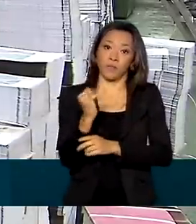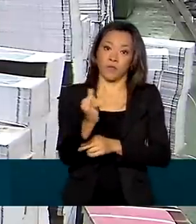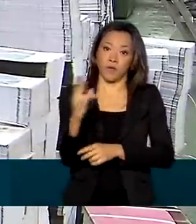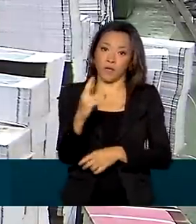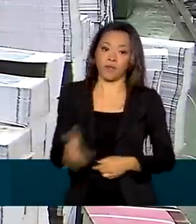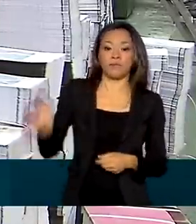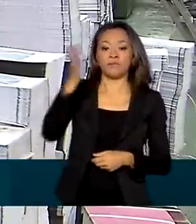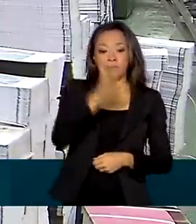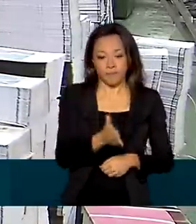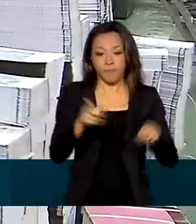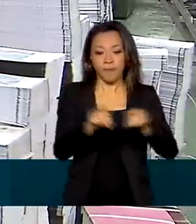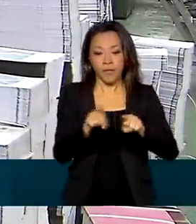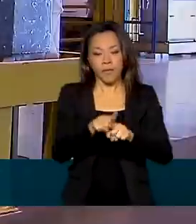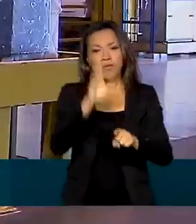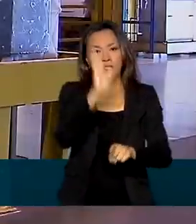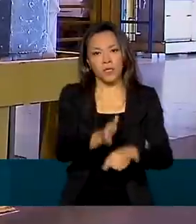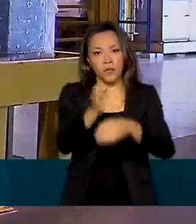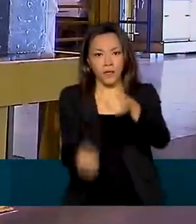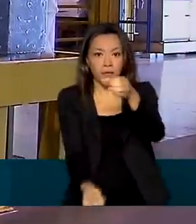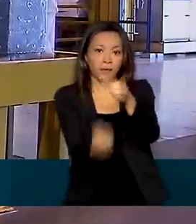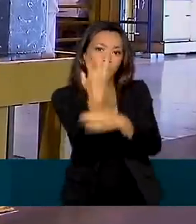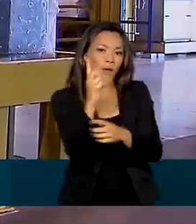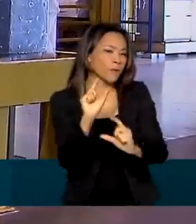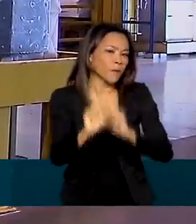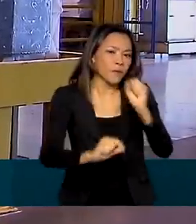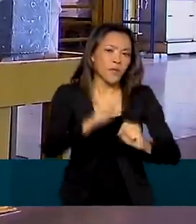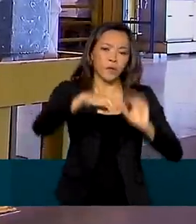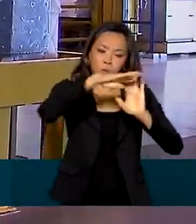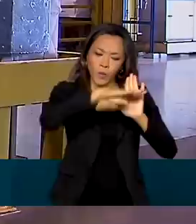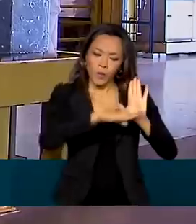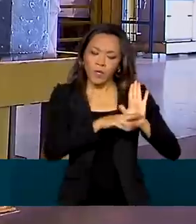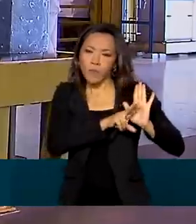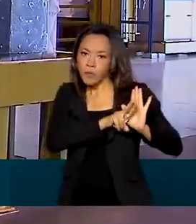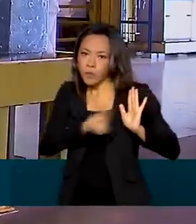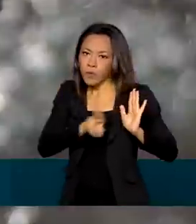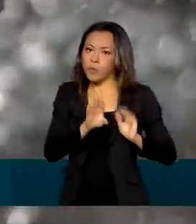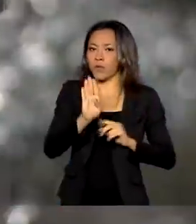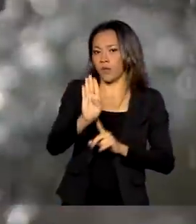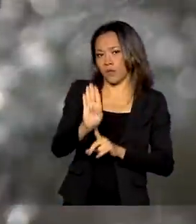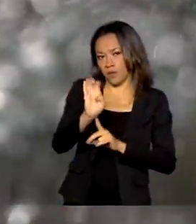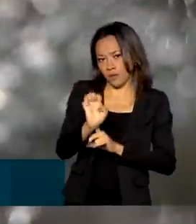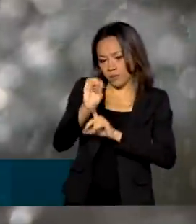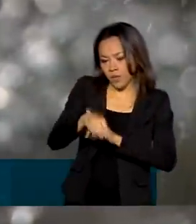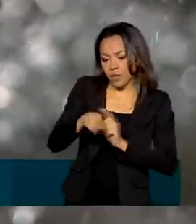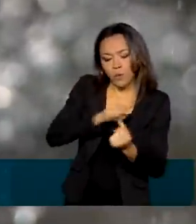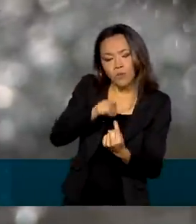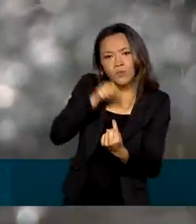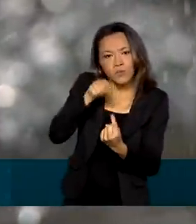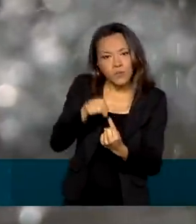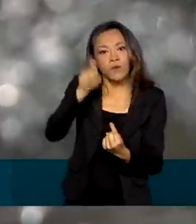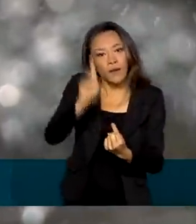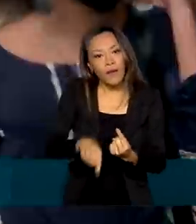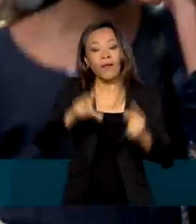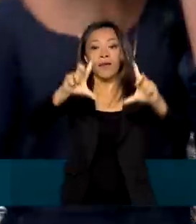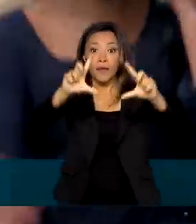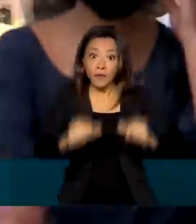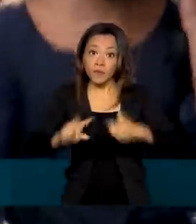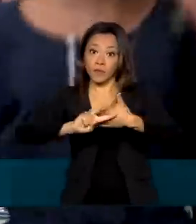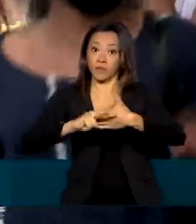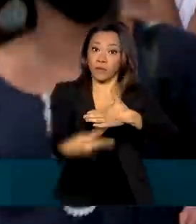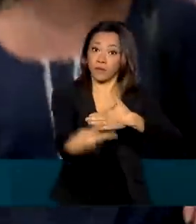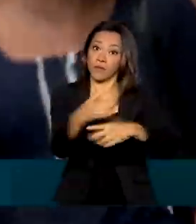foi recriado o programa emergencial de manutenção do emprego e renda, o bem. A ideia é reduzir o impacto social